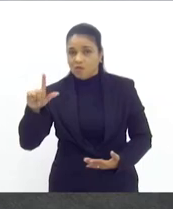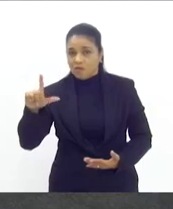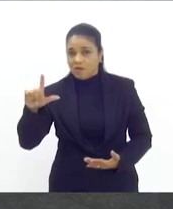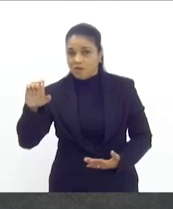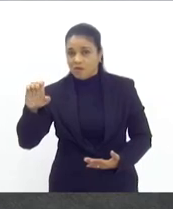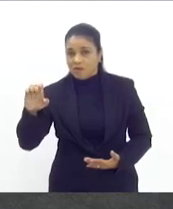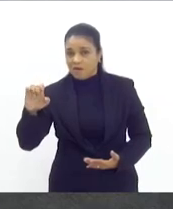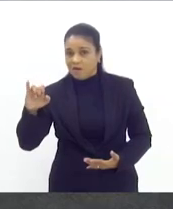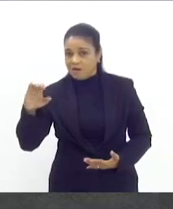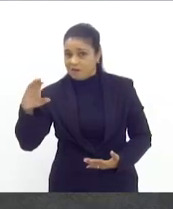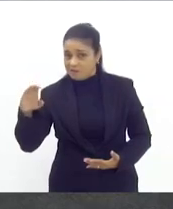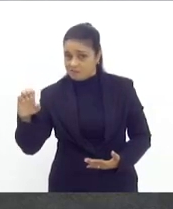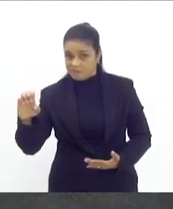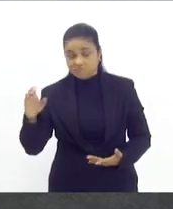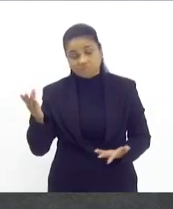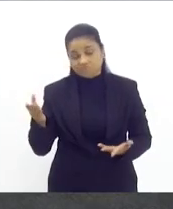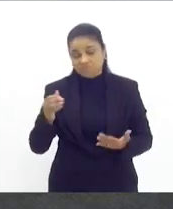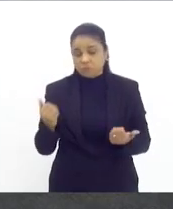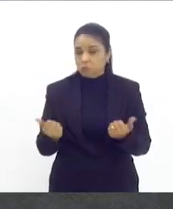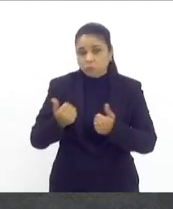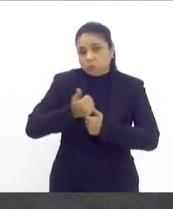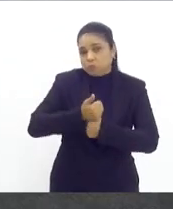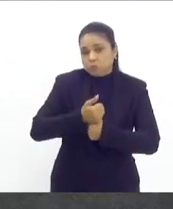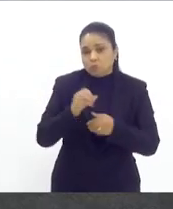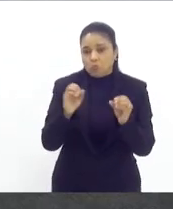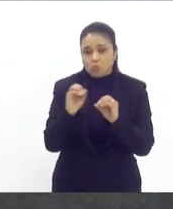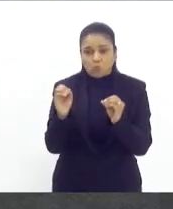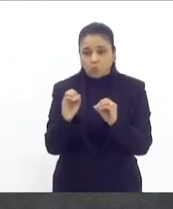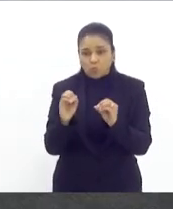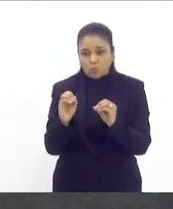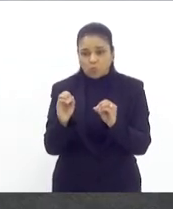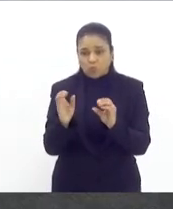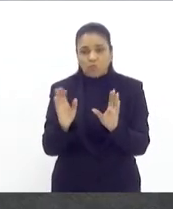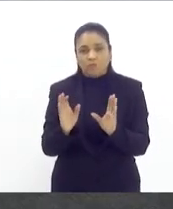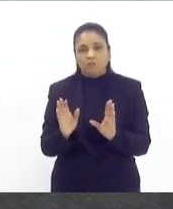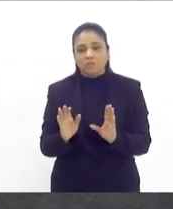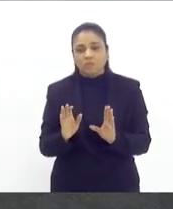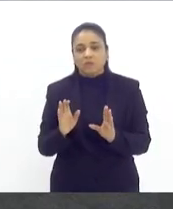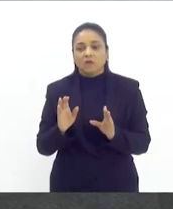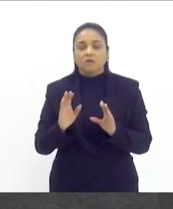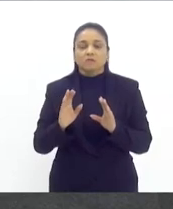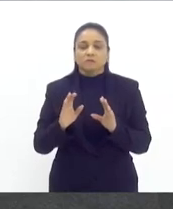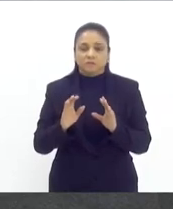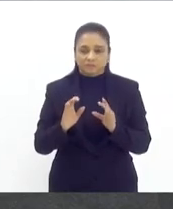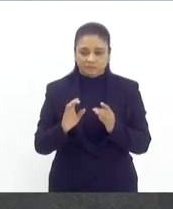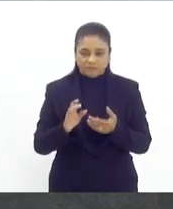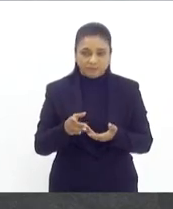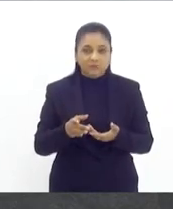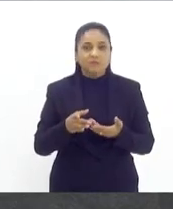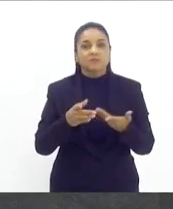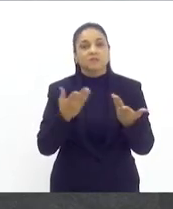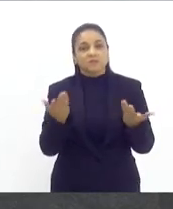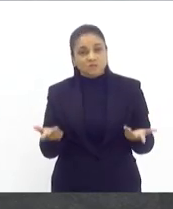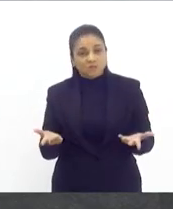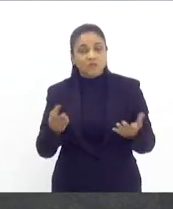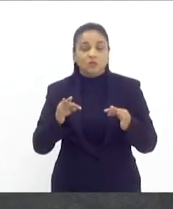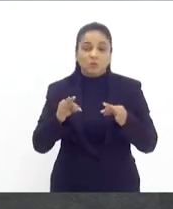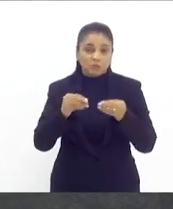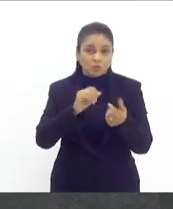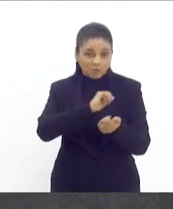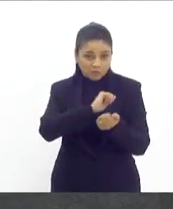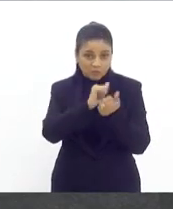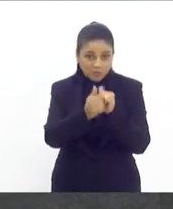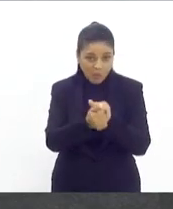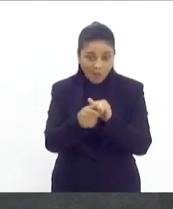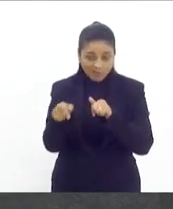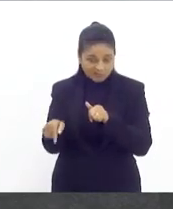substituindo o outro. O Gilberto Cardoso teve todo o seu mérito presidindo o Clube de Regatas